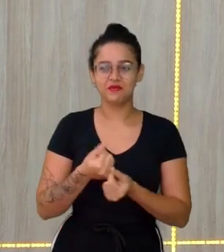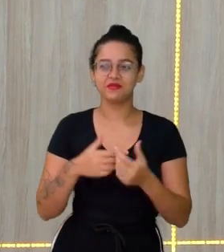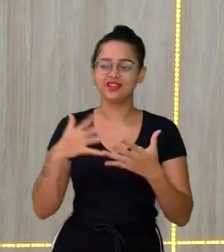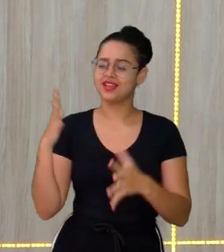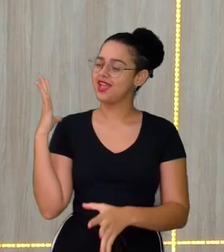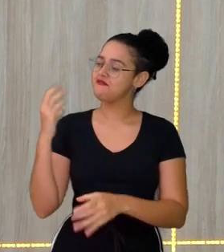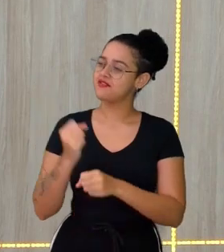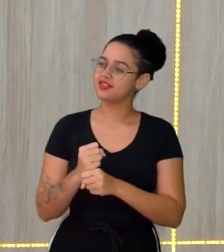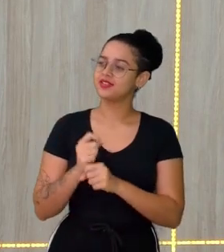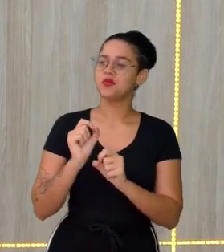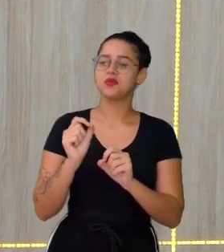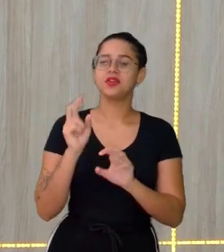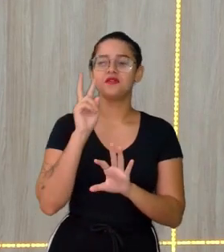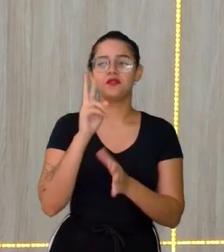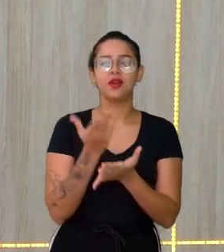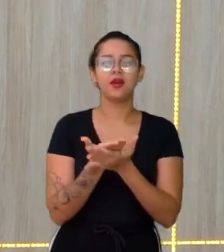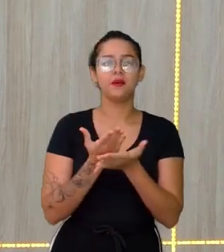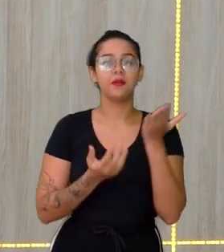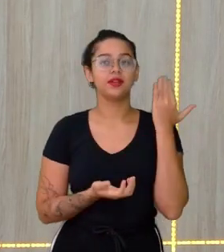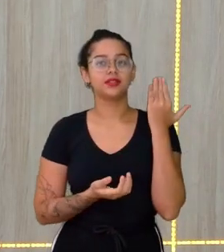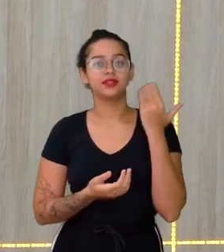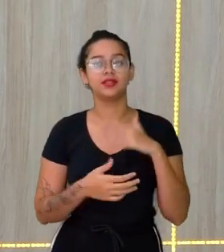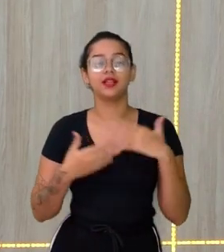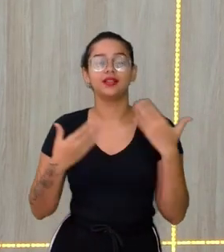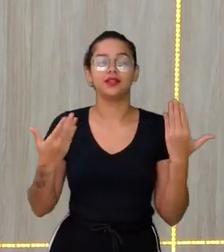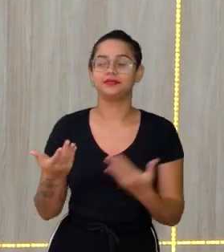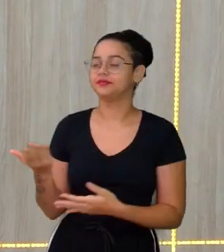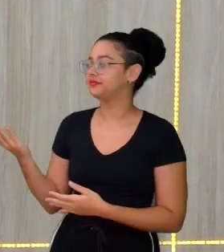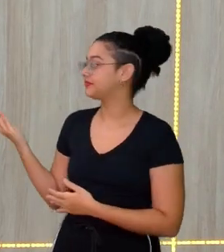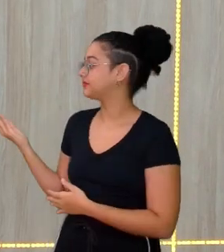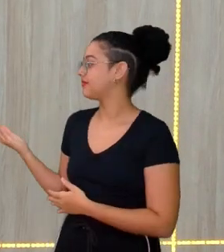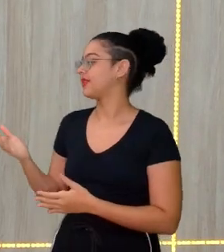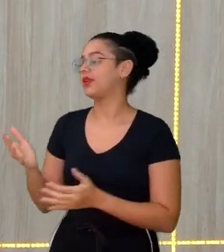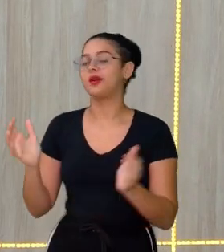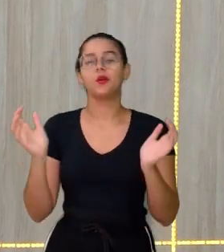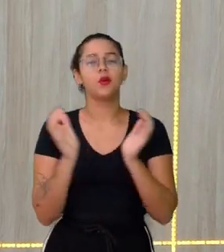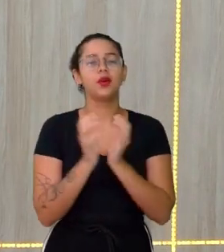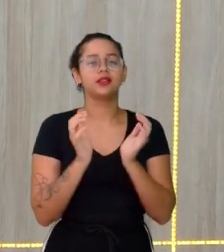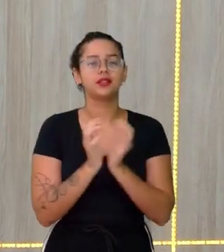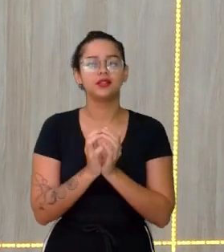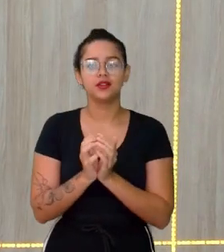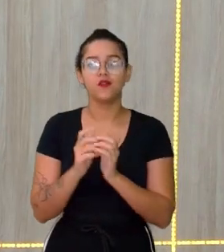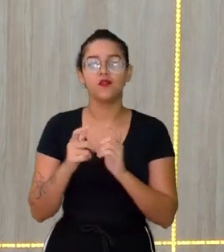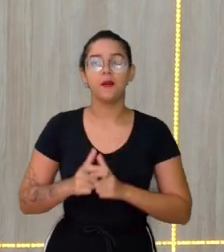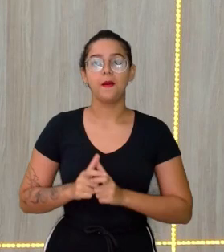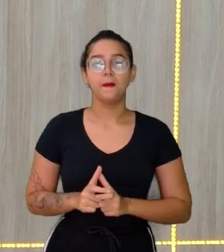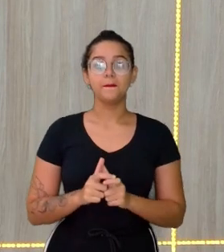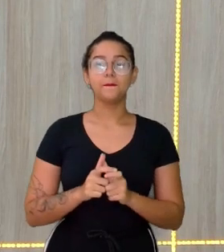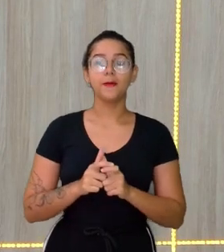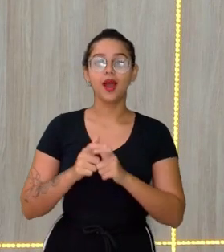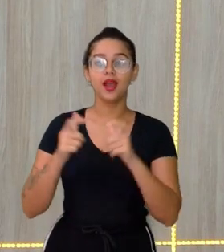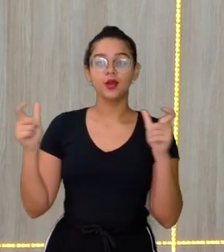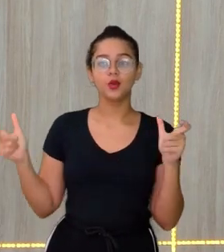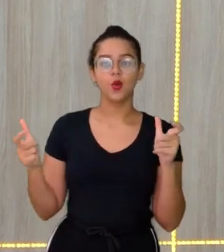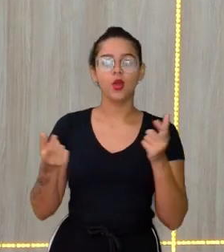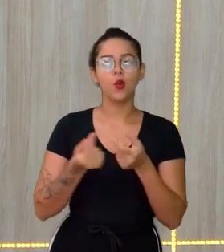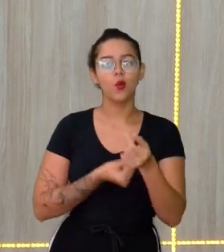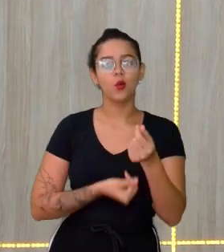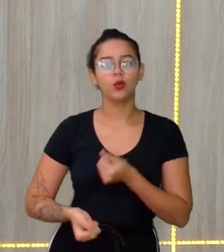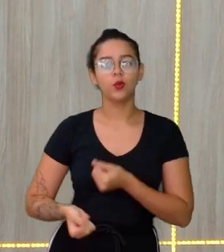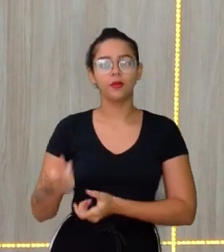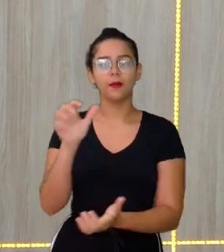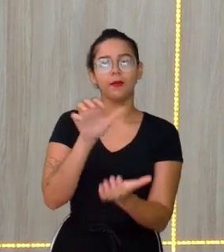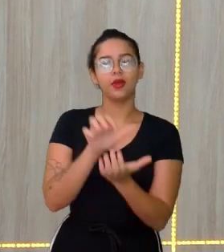Uma redondezinha Do que a gente viu Na aula passada Aí aqui O Recife Maior Economia